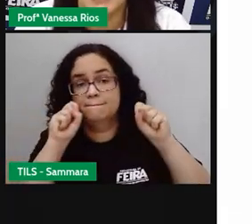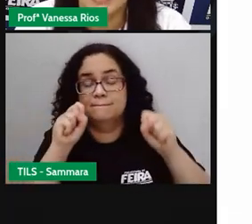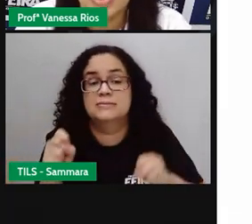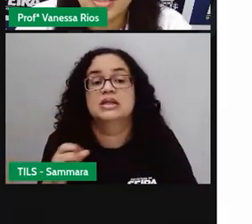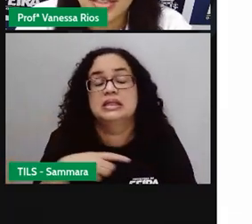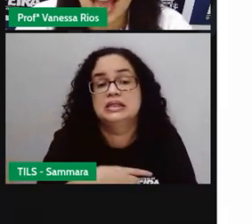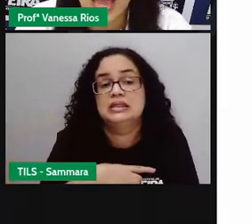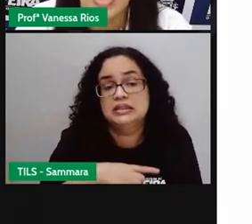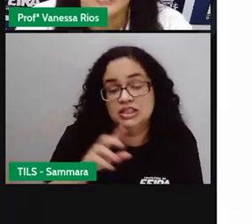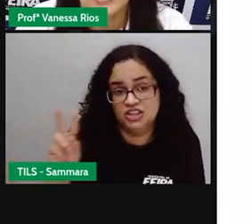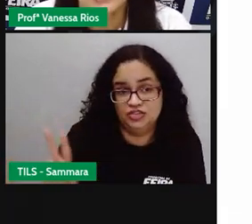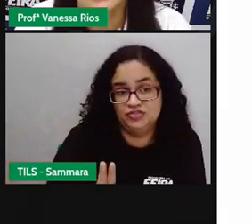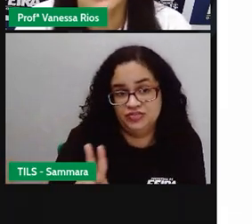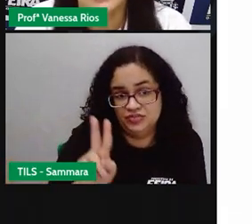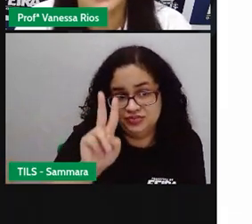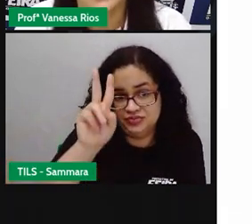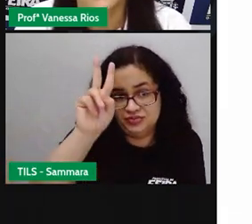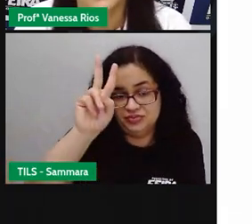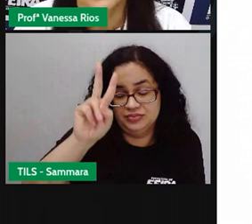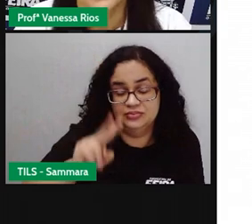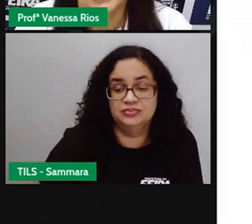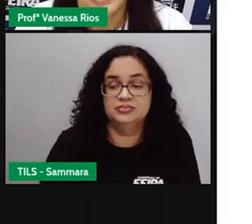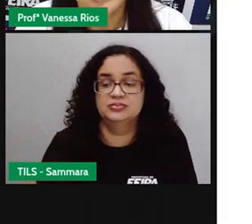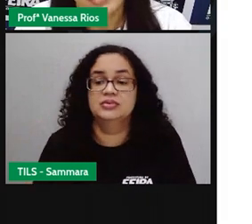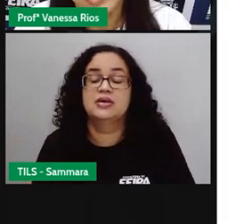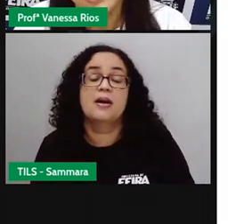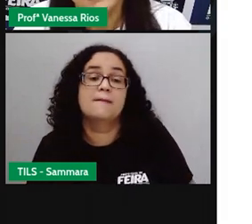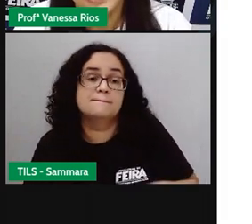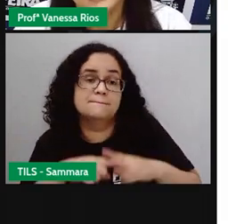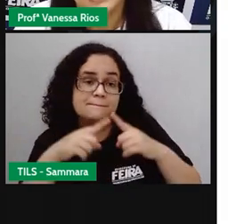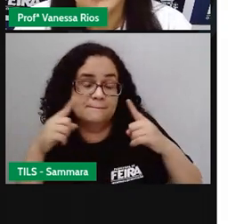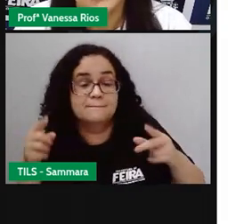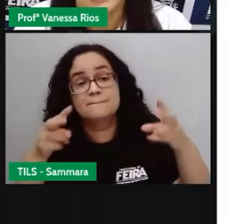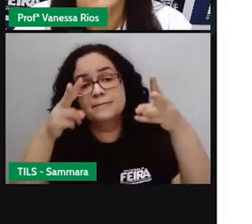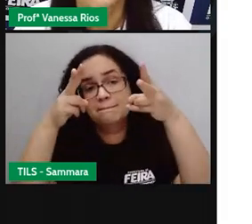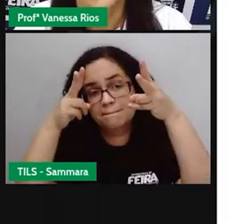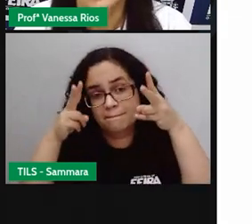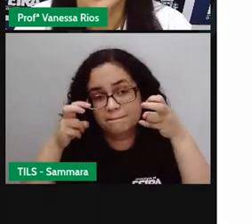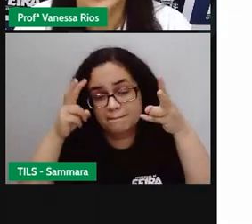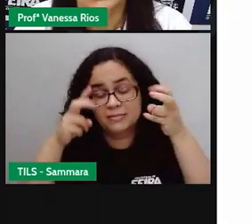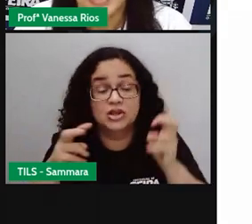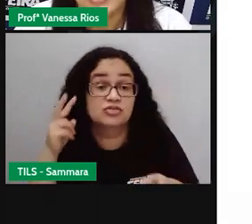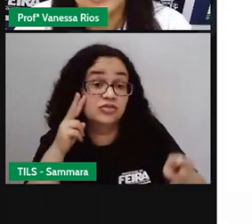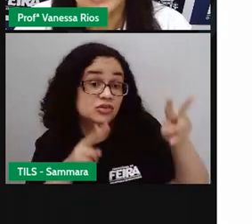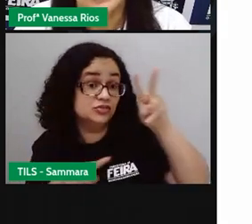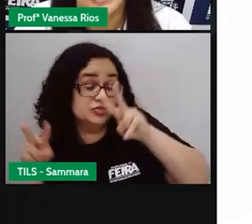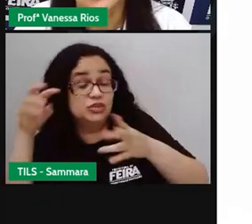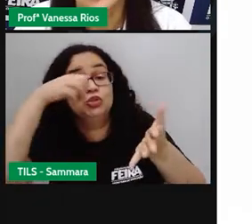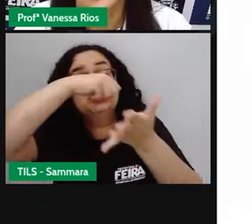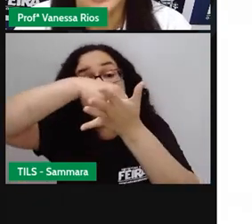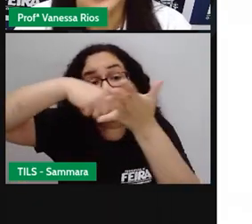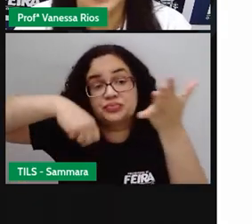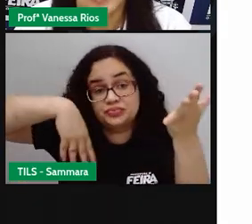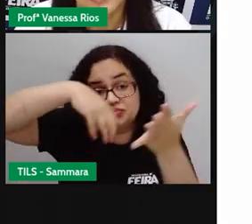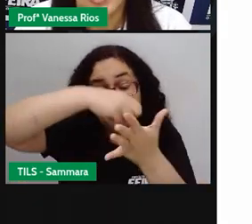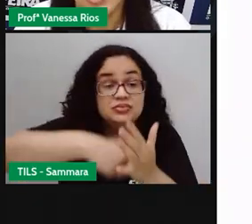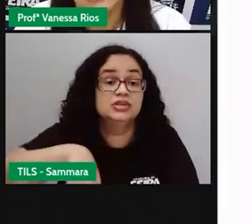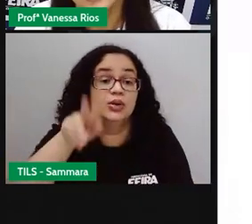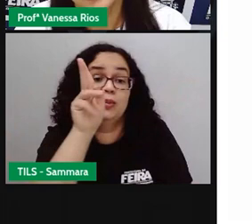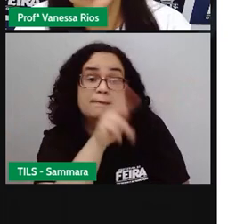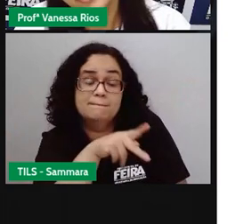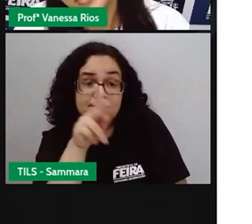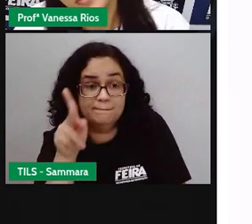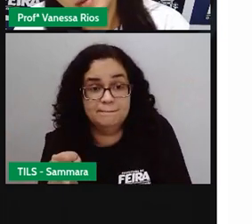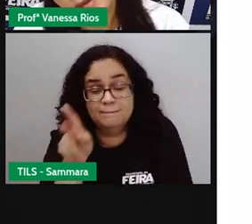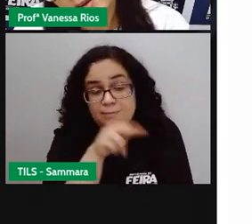valorizar e engrandecer. Mas aí, ó, percebam aí, fiquem de olho na atividade que a sua pró